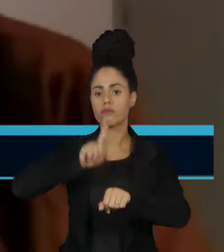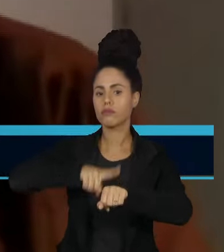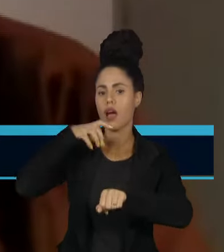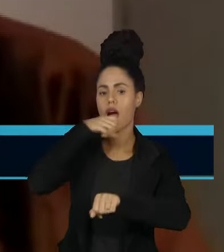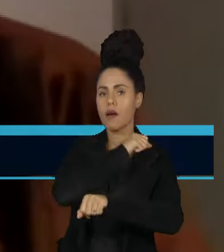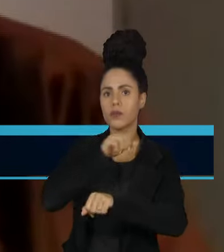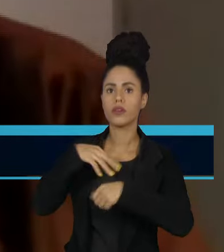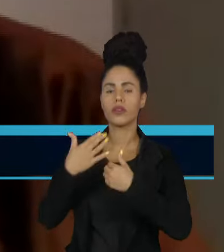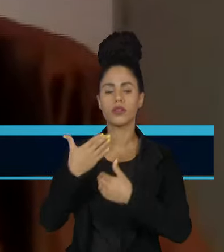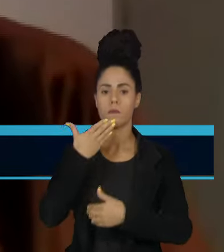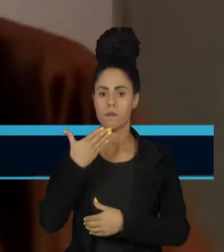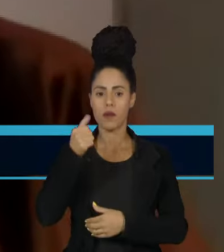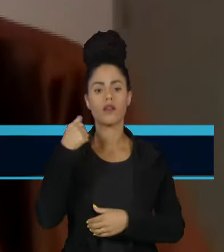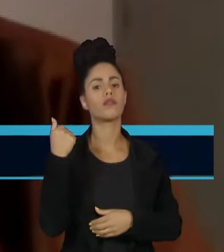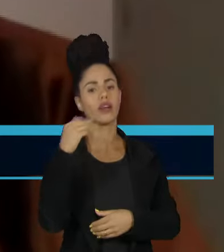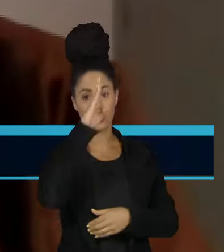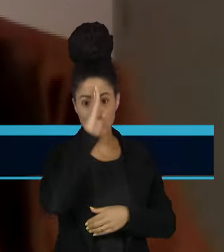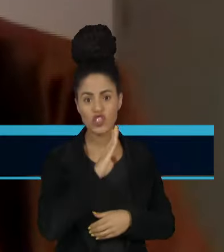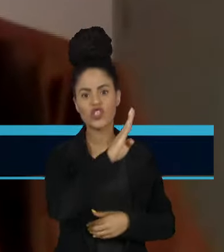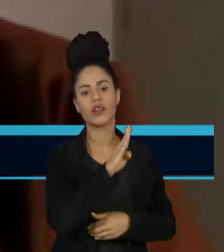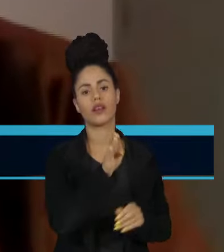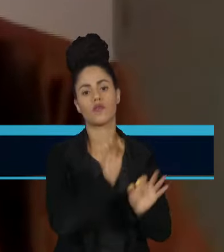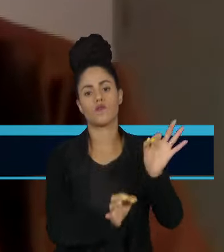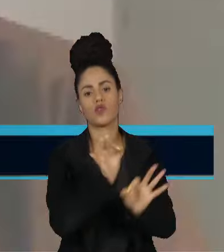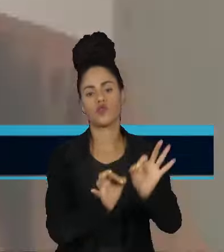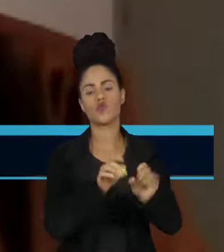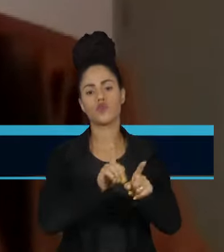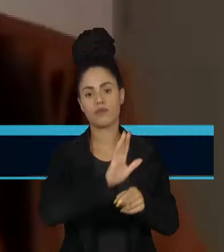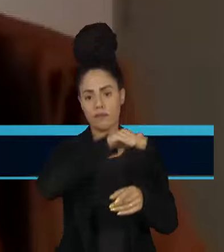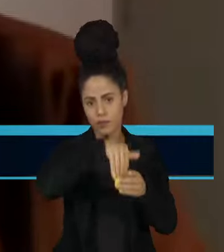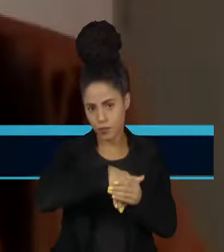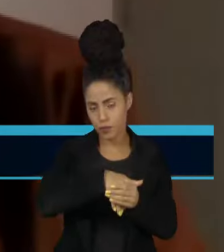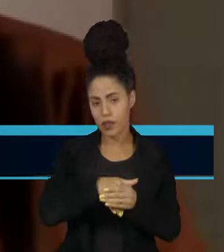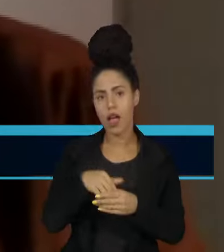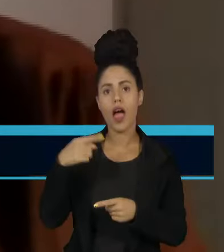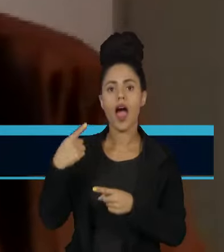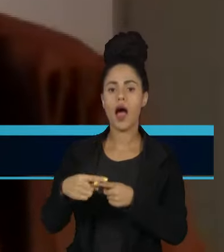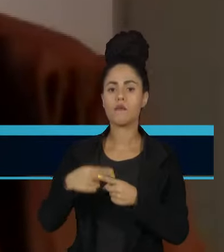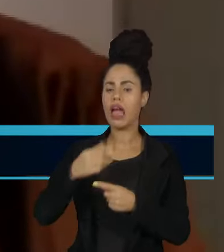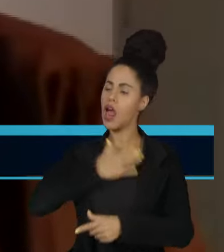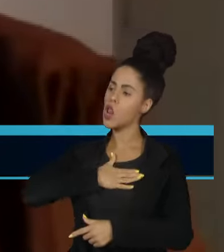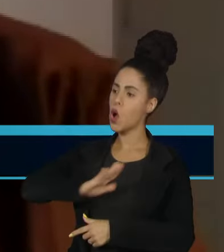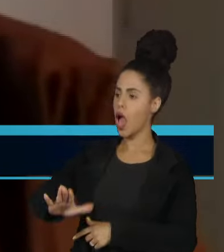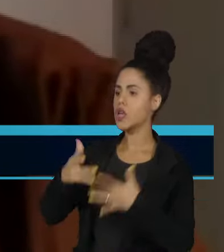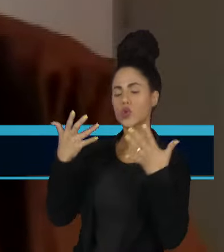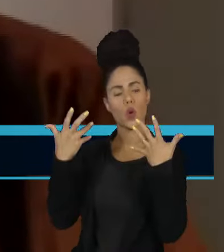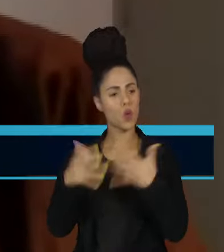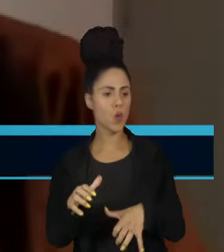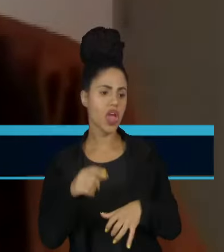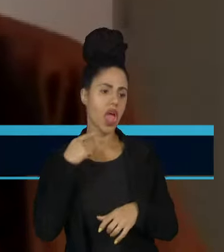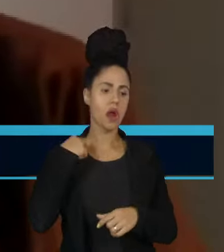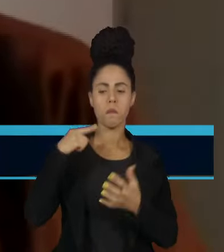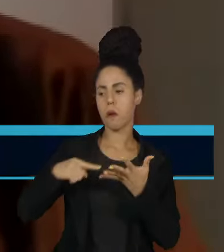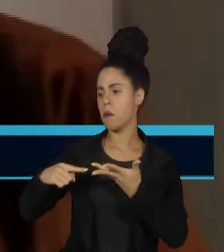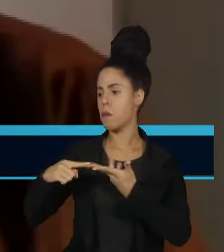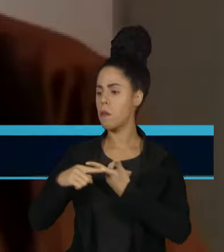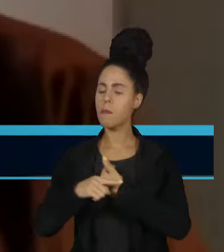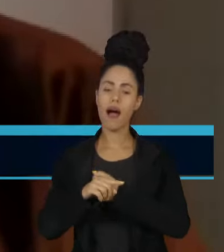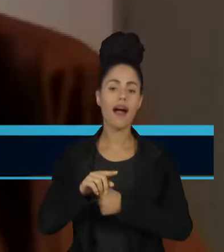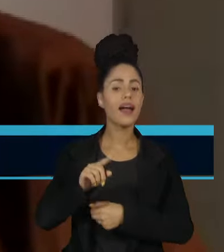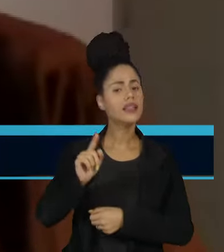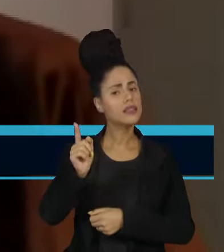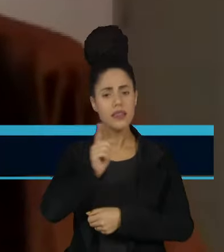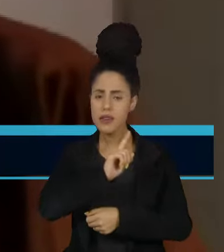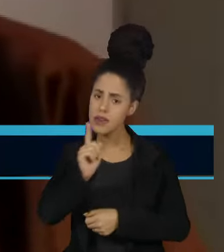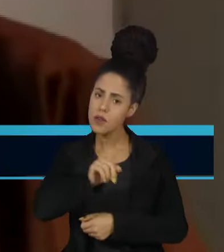e isso vai cair nas mãos da justiça eleitoral que vai tomar providências. Não porque eu não gosto ou porque eu não quero que aquele candidato ganhe, eu vou